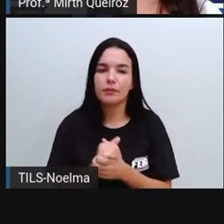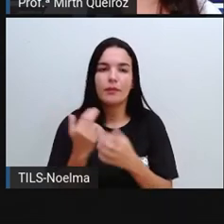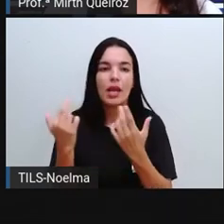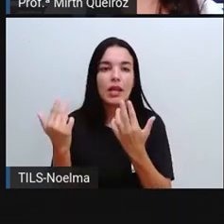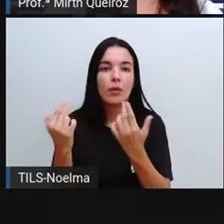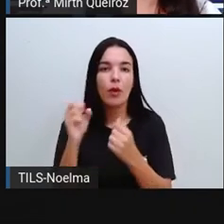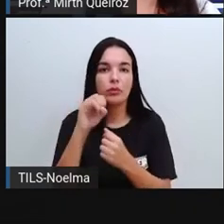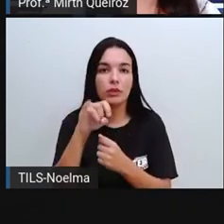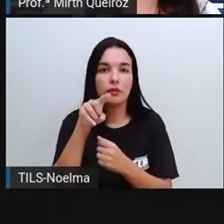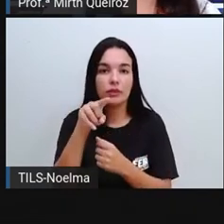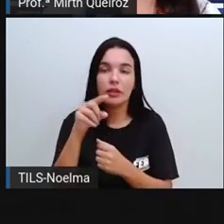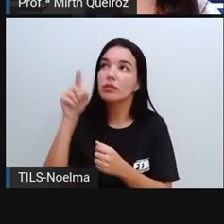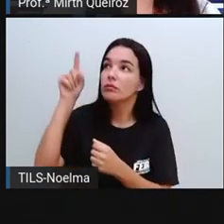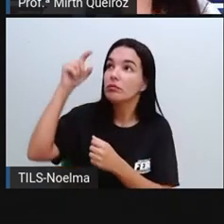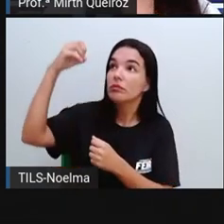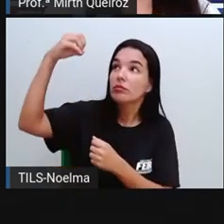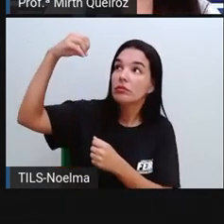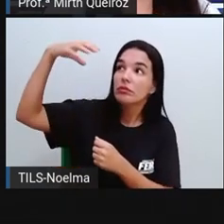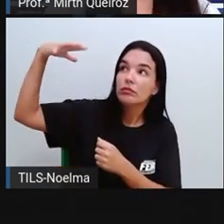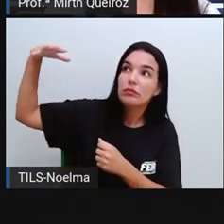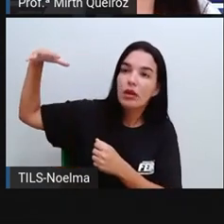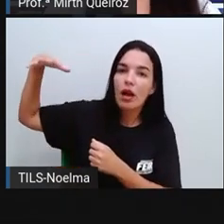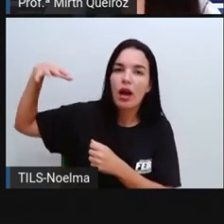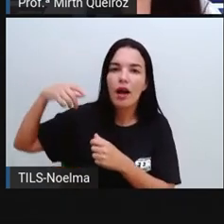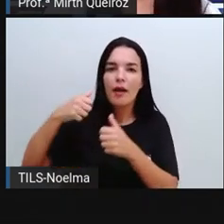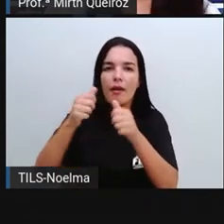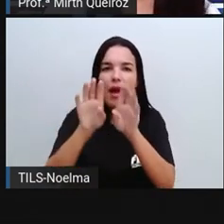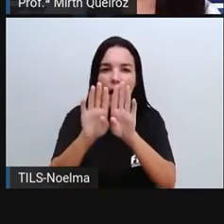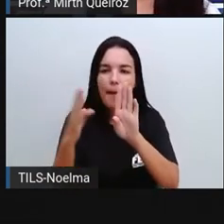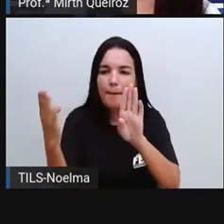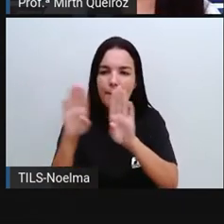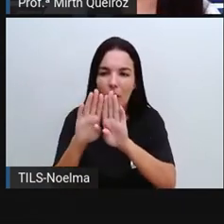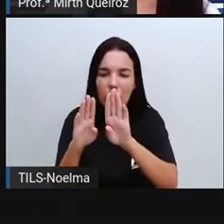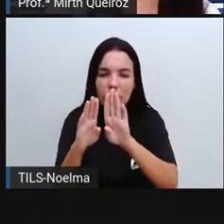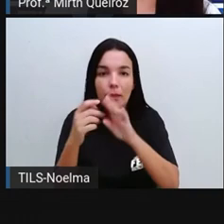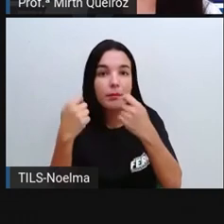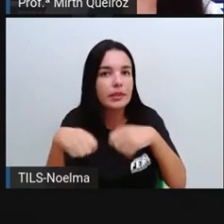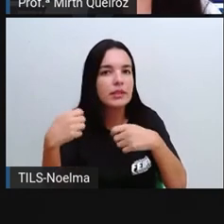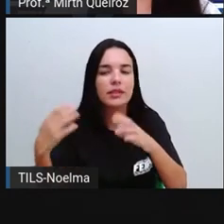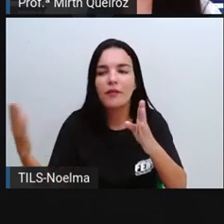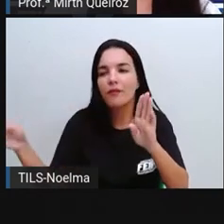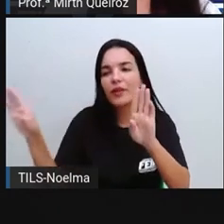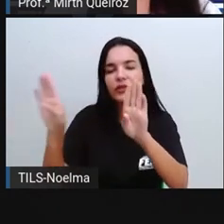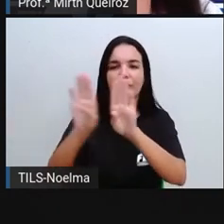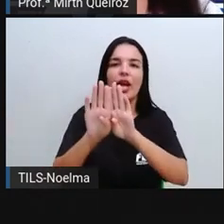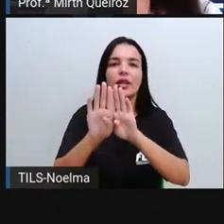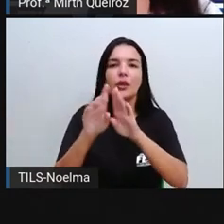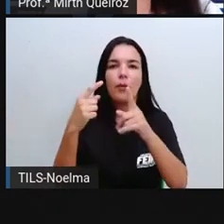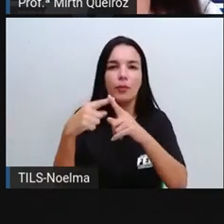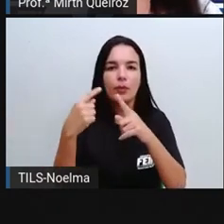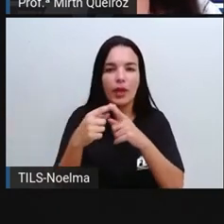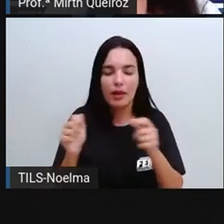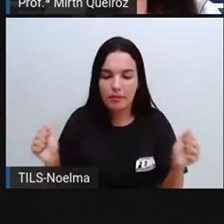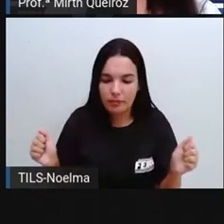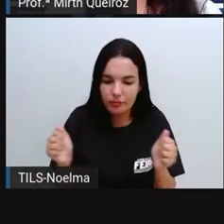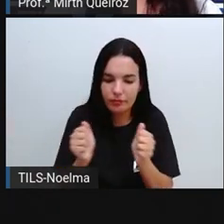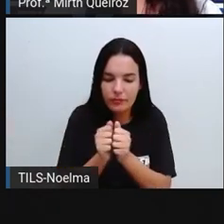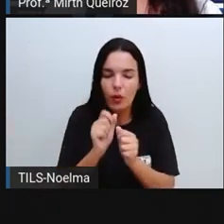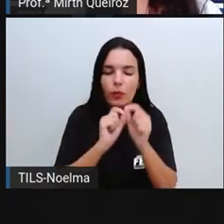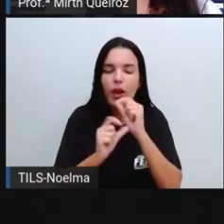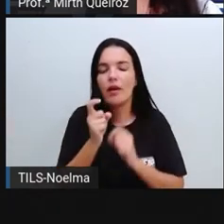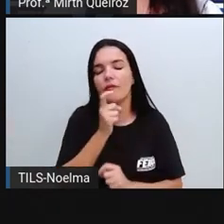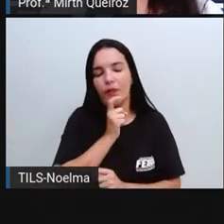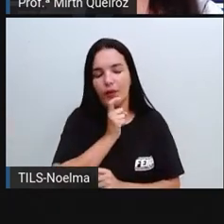-condicionado e deixa a porta aberta, né? Ele é utilizado em ambiente fechado, então a porta tem que se manter fechada.